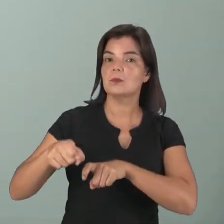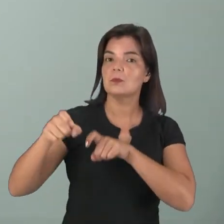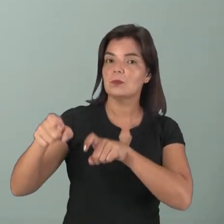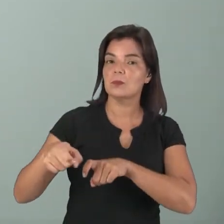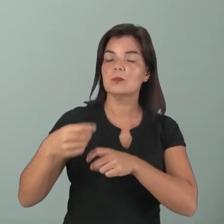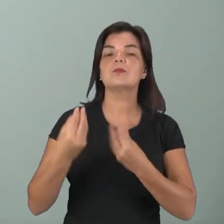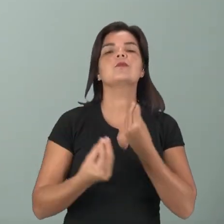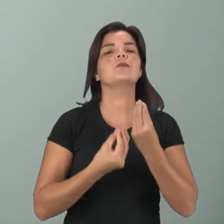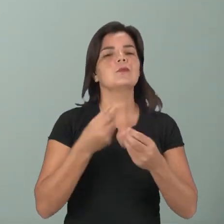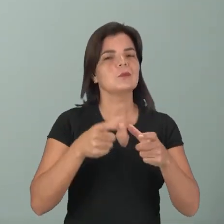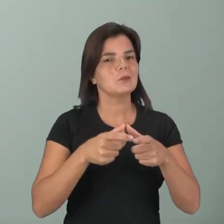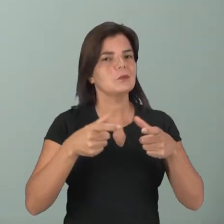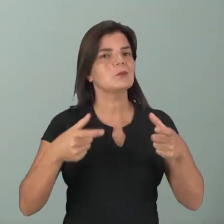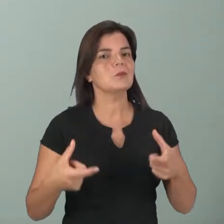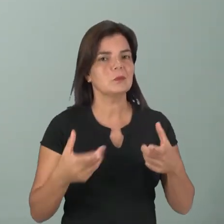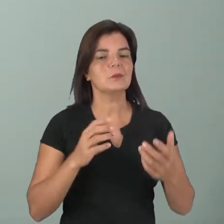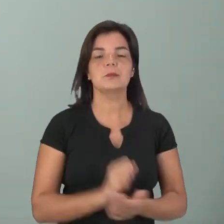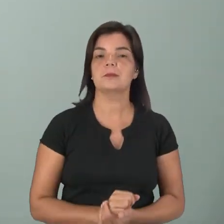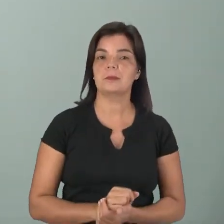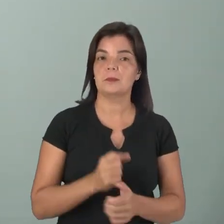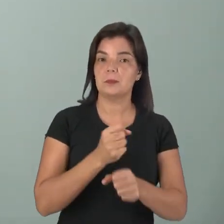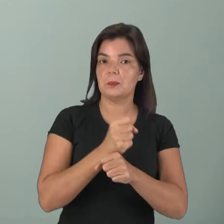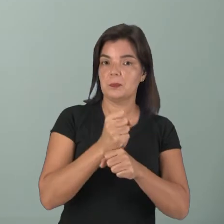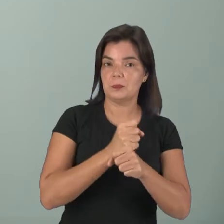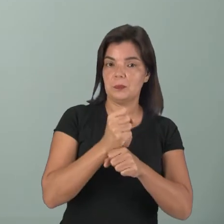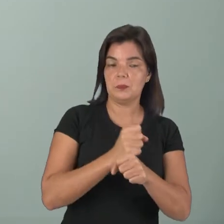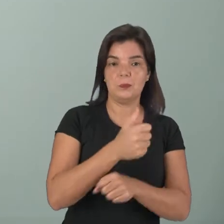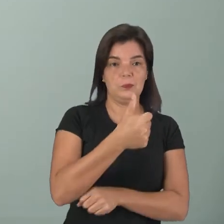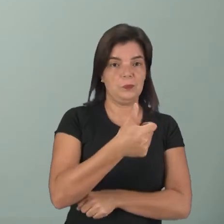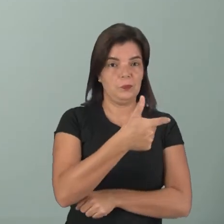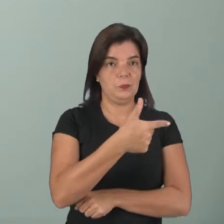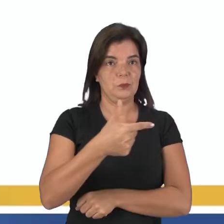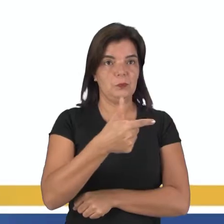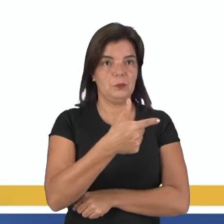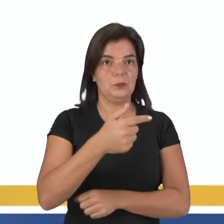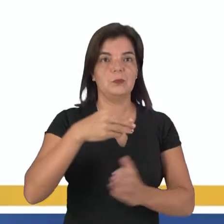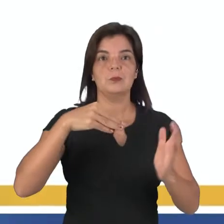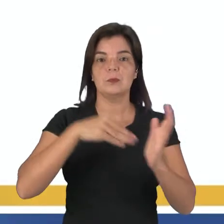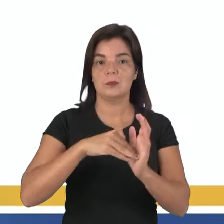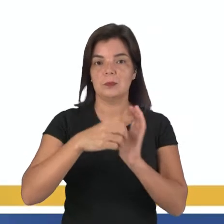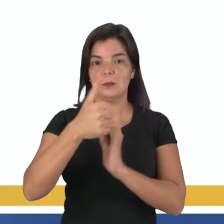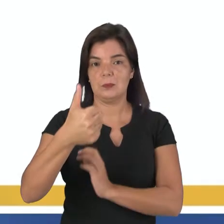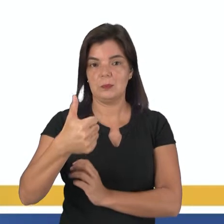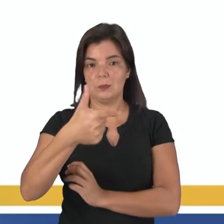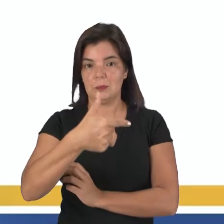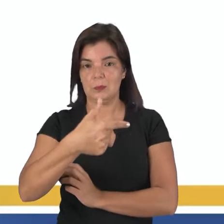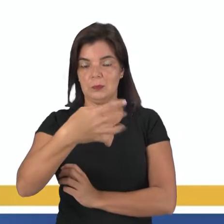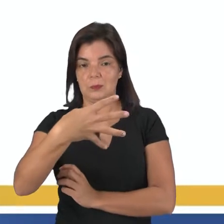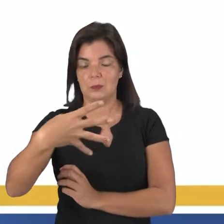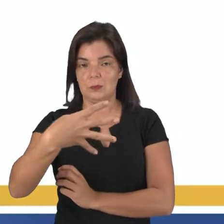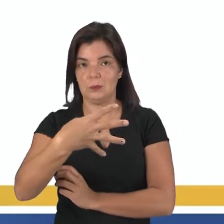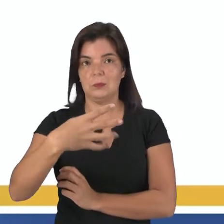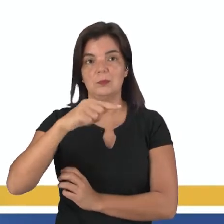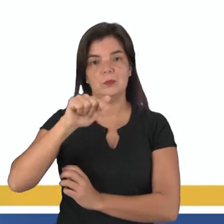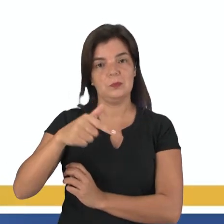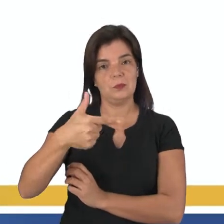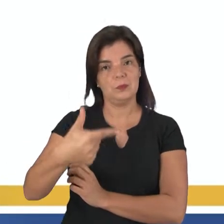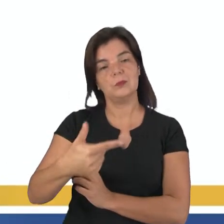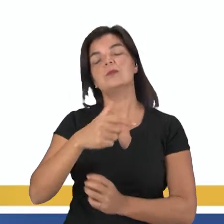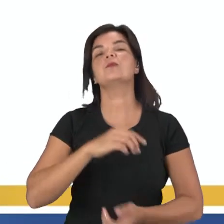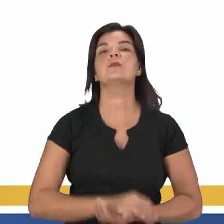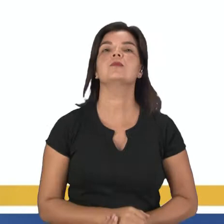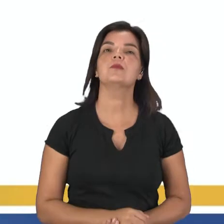Olha como cresceu. Sai nos anos 2000 de 122 para 2020 para 144